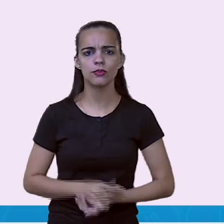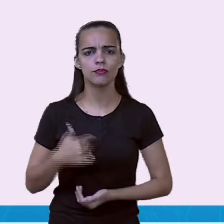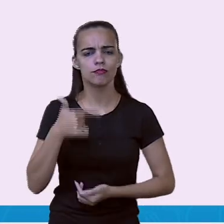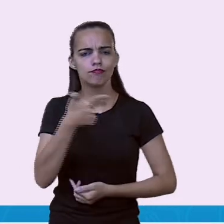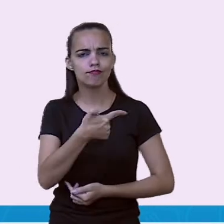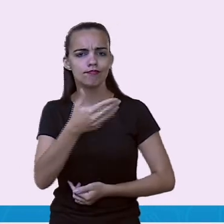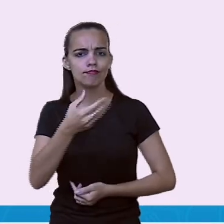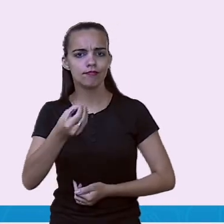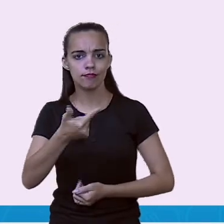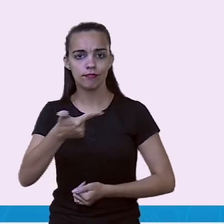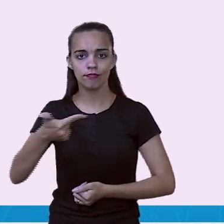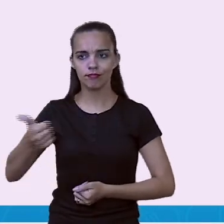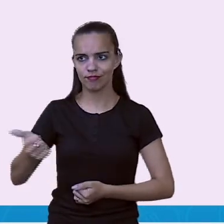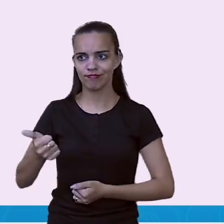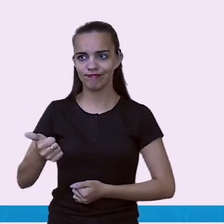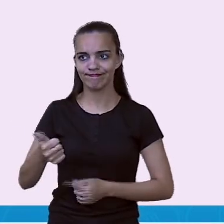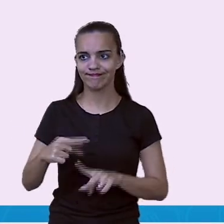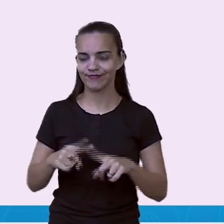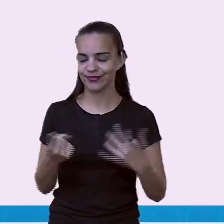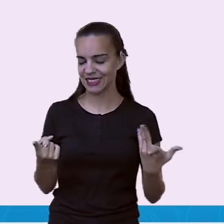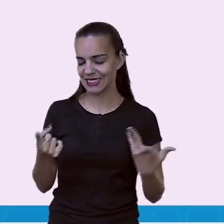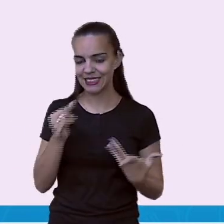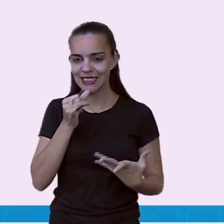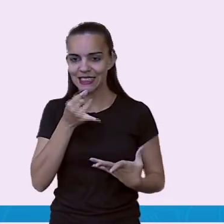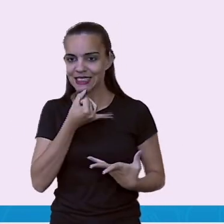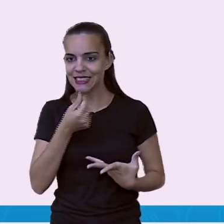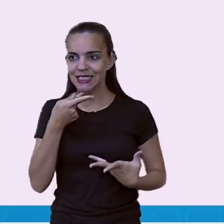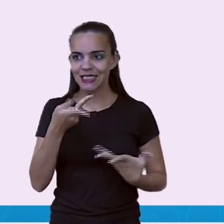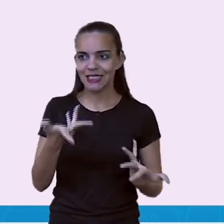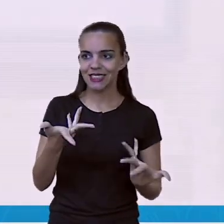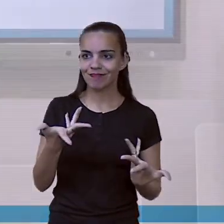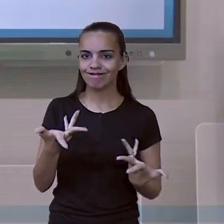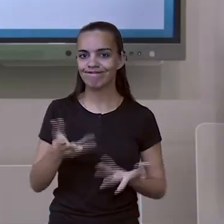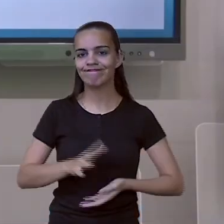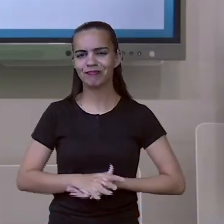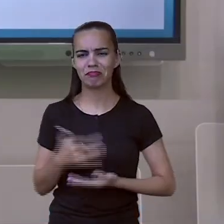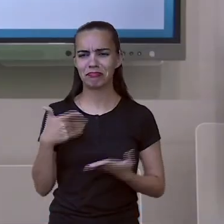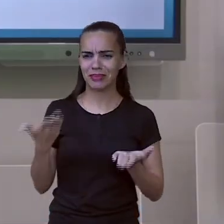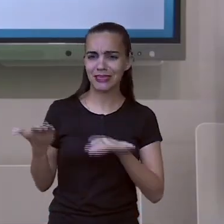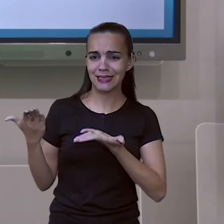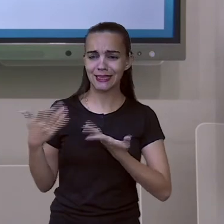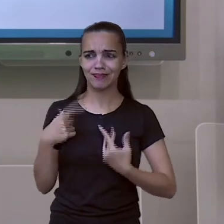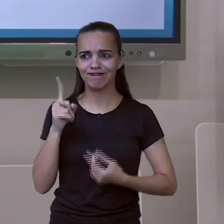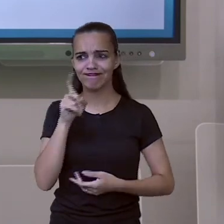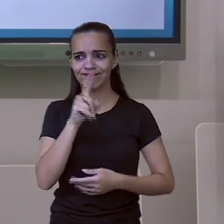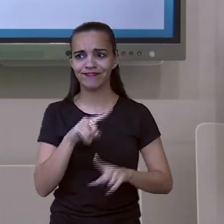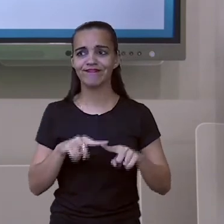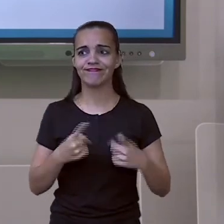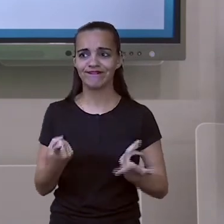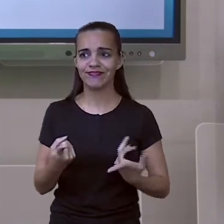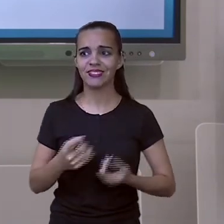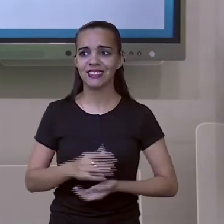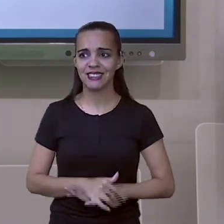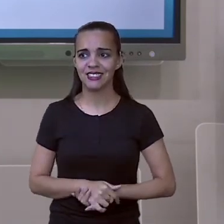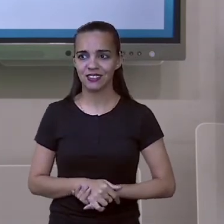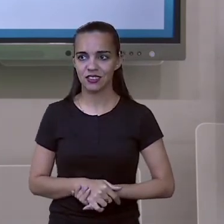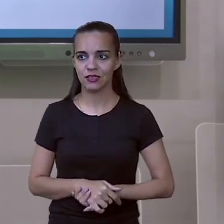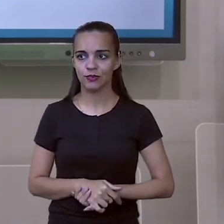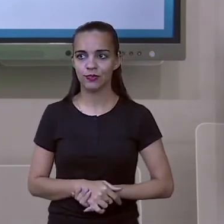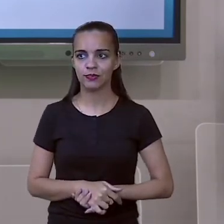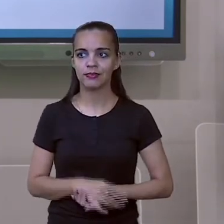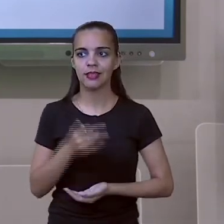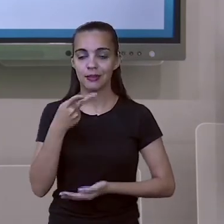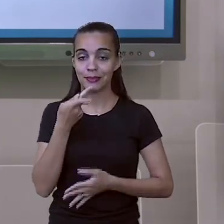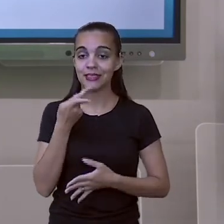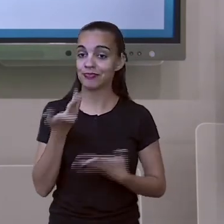Pois bem, chegamos numa parte aqui, pessoal, que eu não queria, né, estar aqui falando